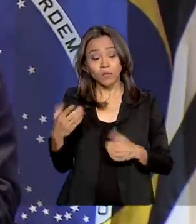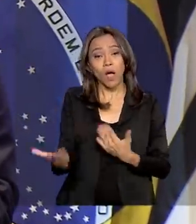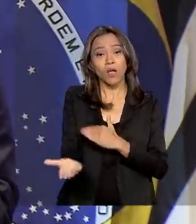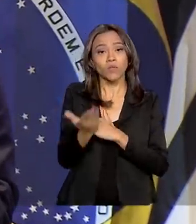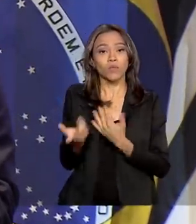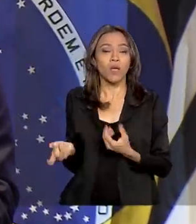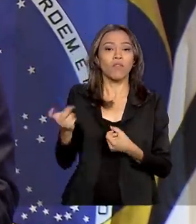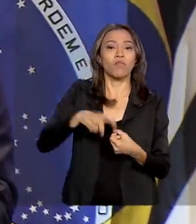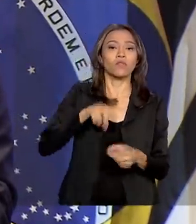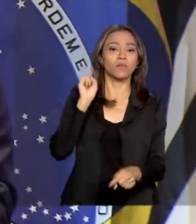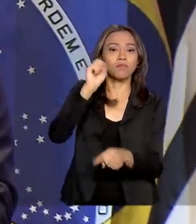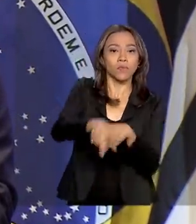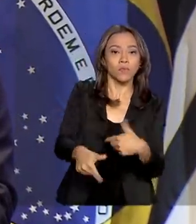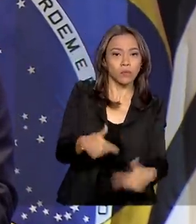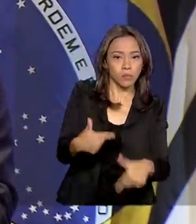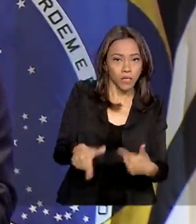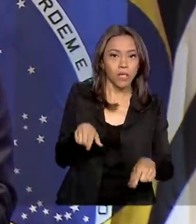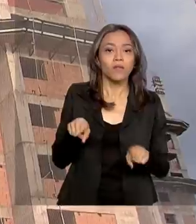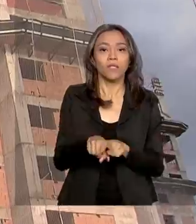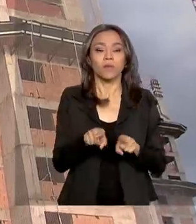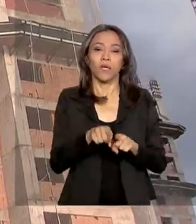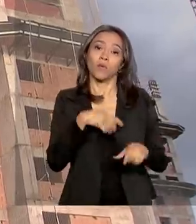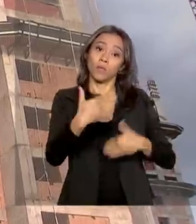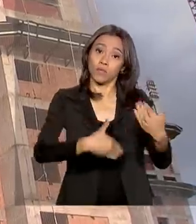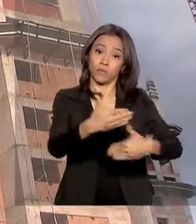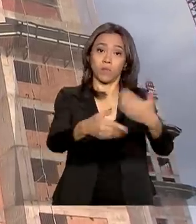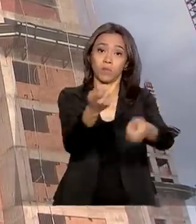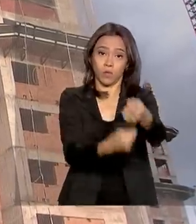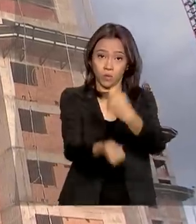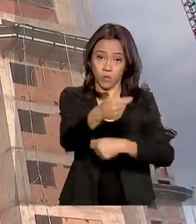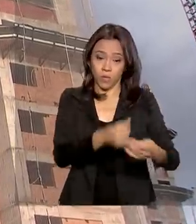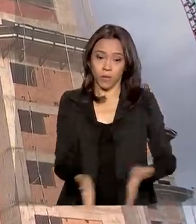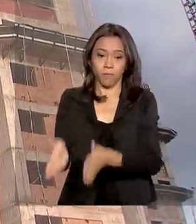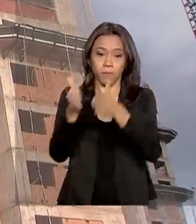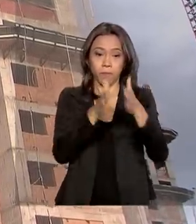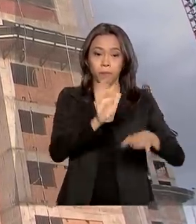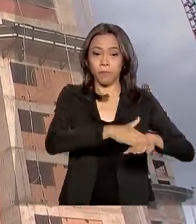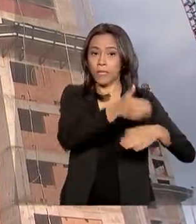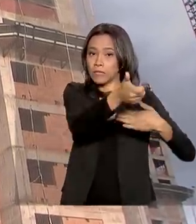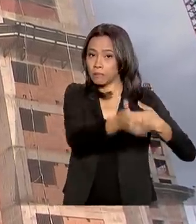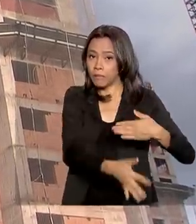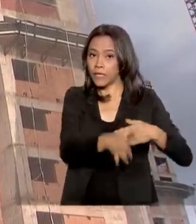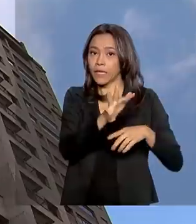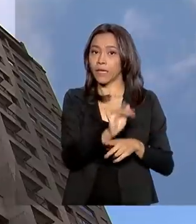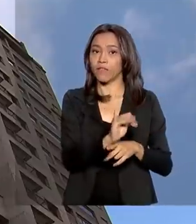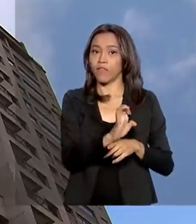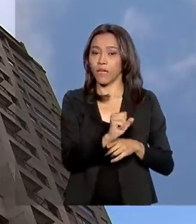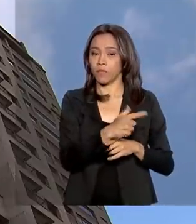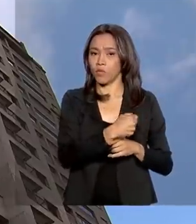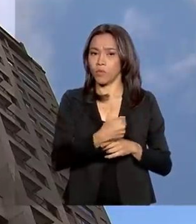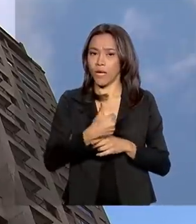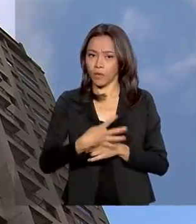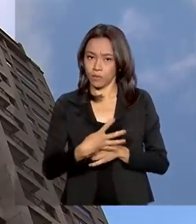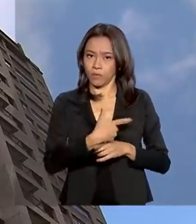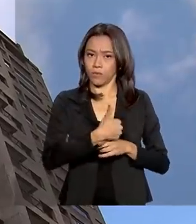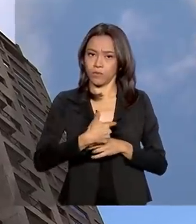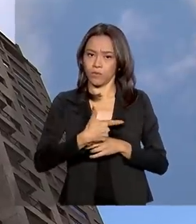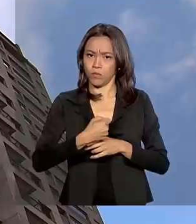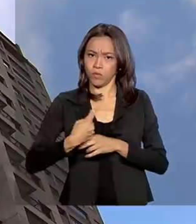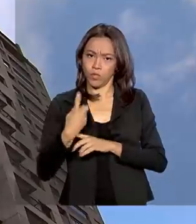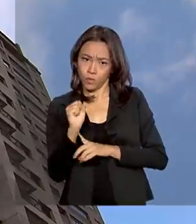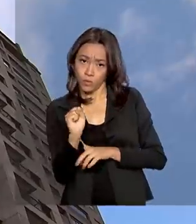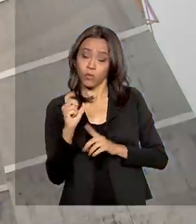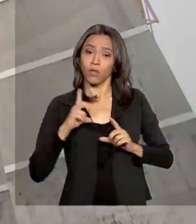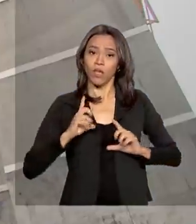e do crescimento da nossa economia. Segundo a Fiesp, de 2014 a 2018, houve uma queda de quase